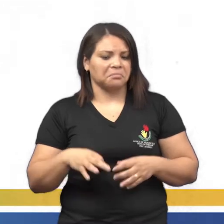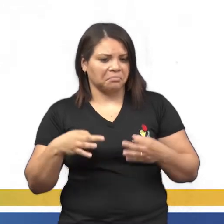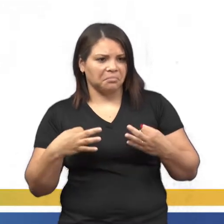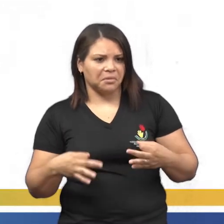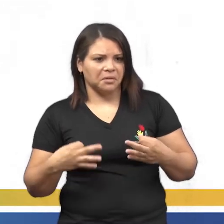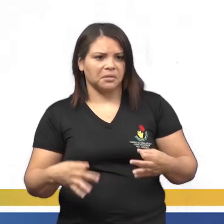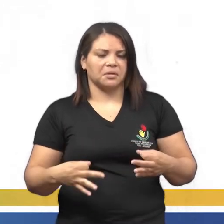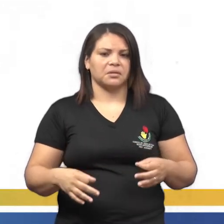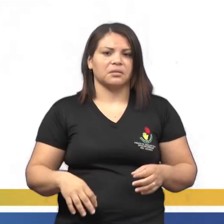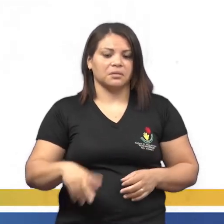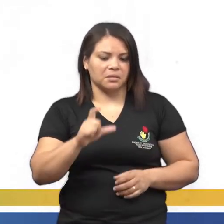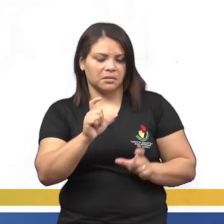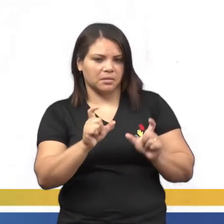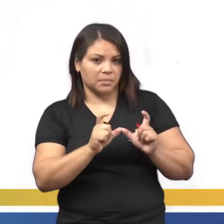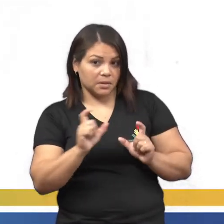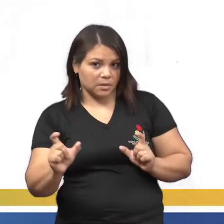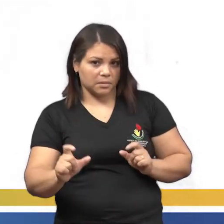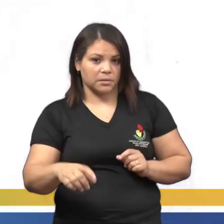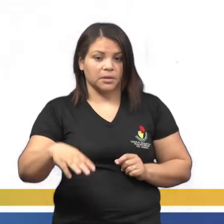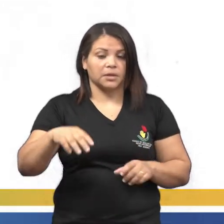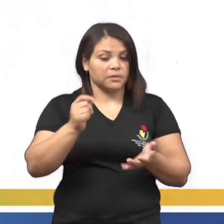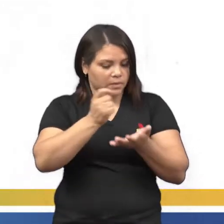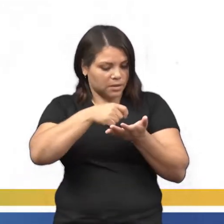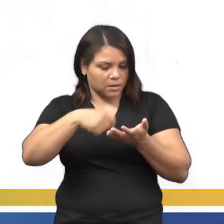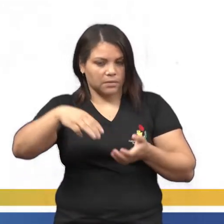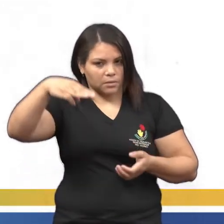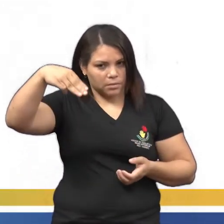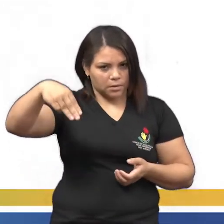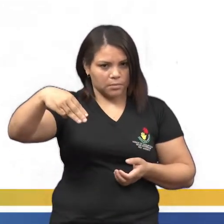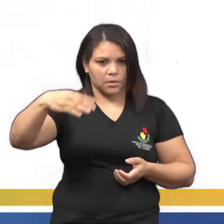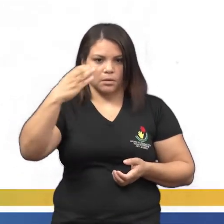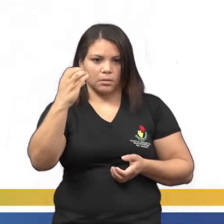né? Com certeza essa palavra a gente vai escrever com M, né?